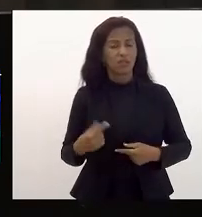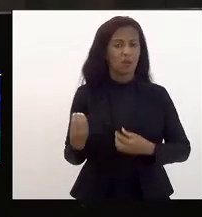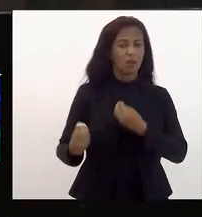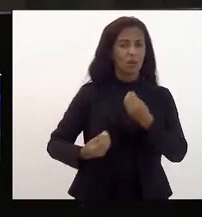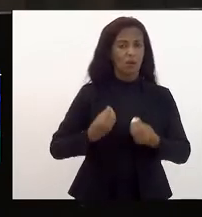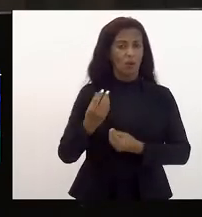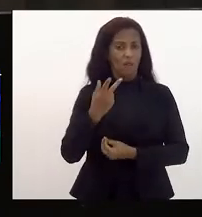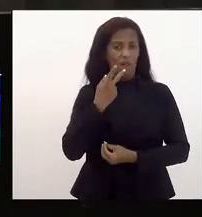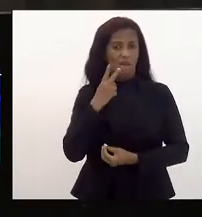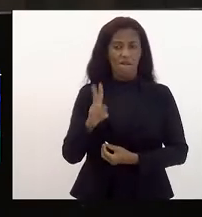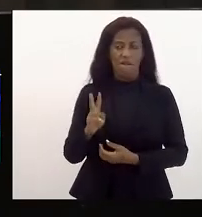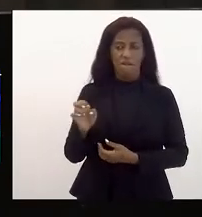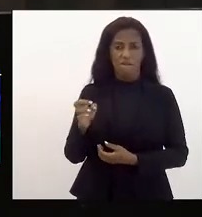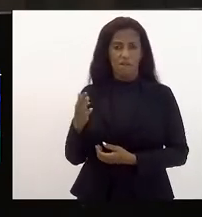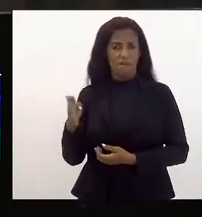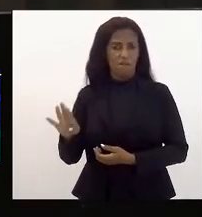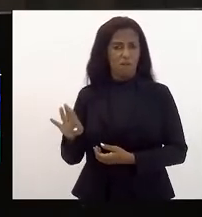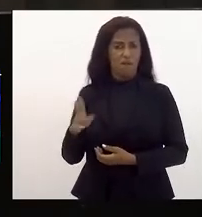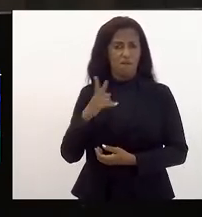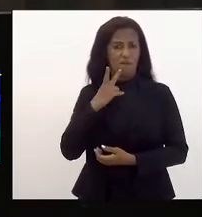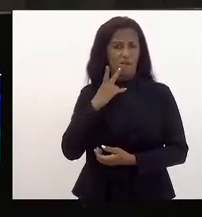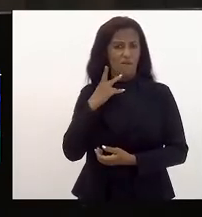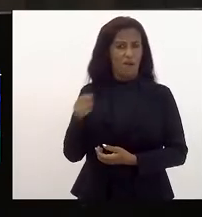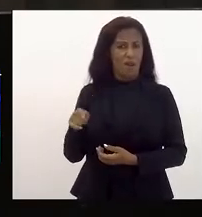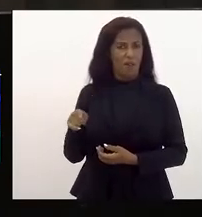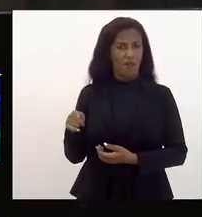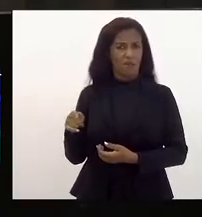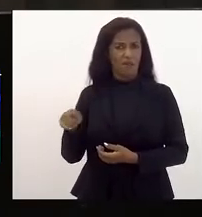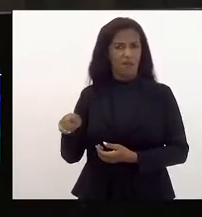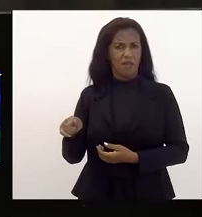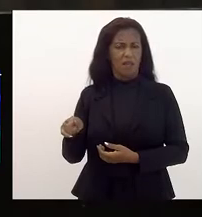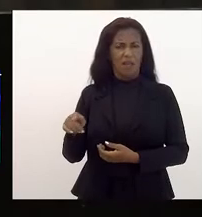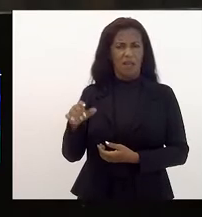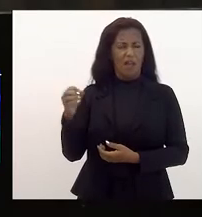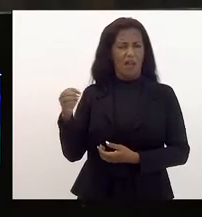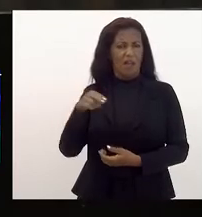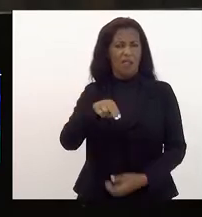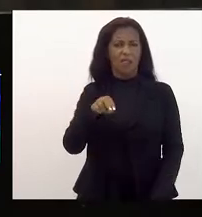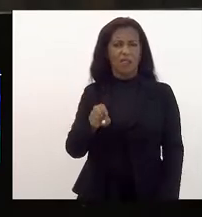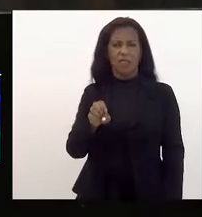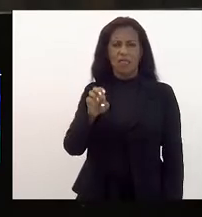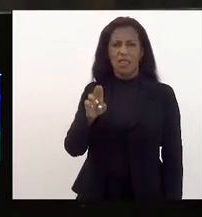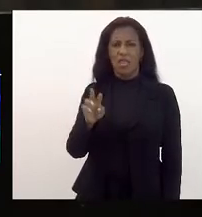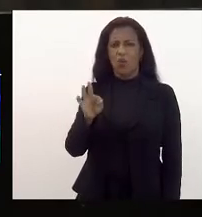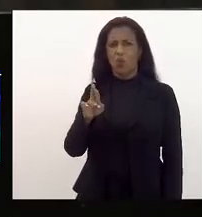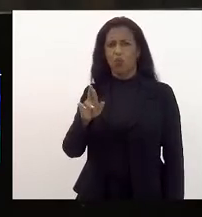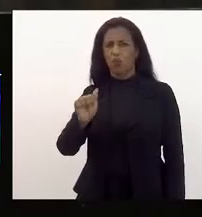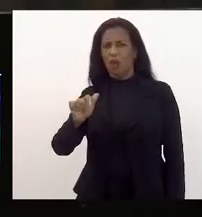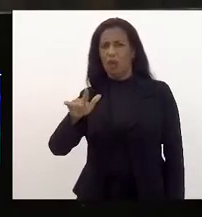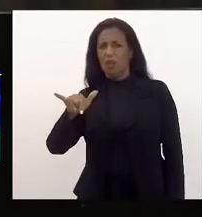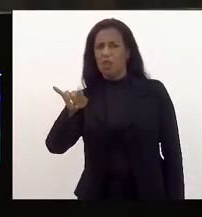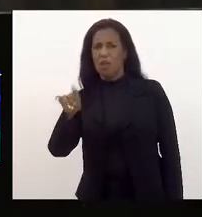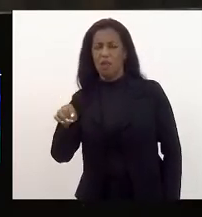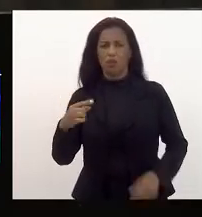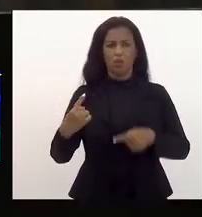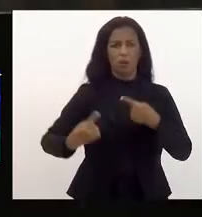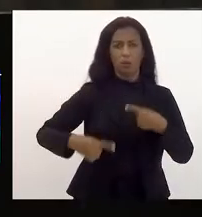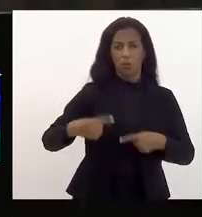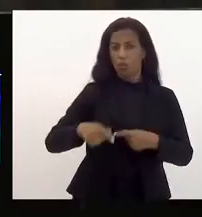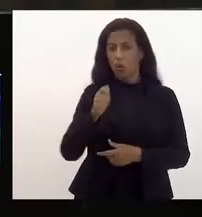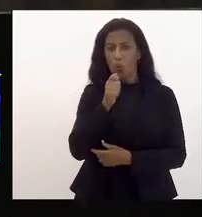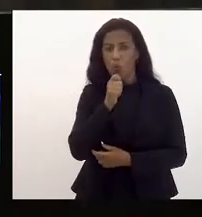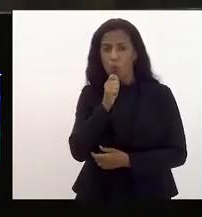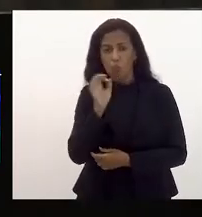Weber, a neutralidade científica não existe, ela é morta. Então, a neutralidade da política não existe.